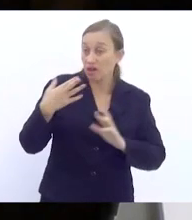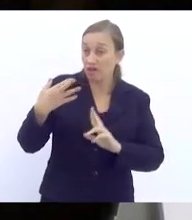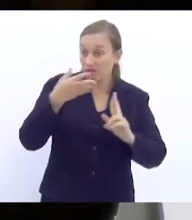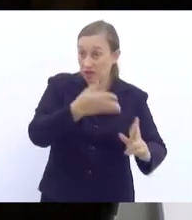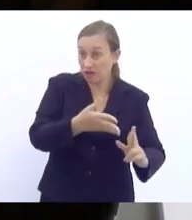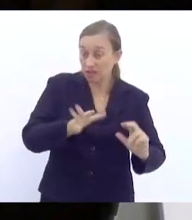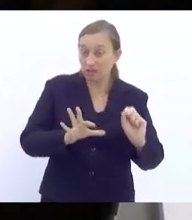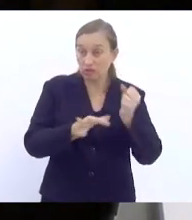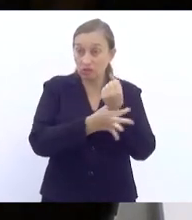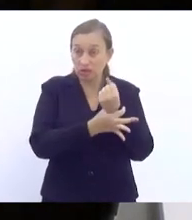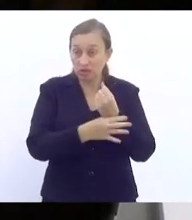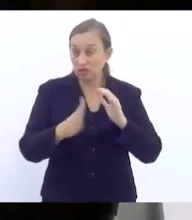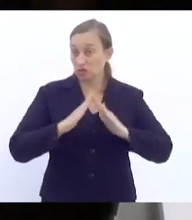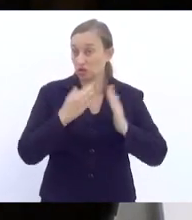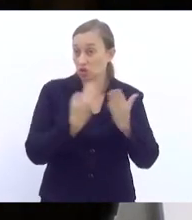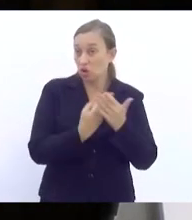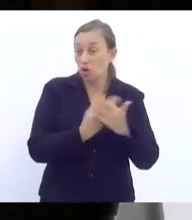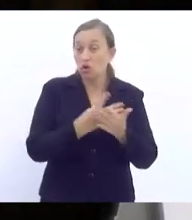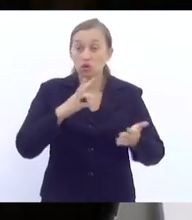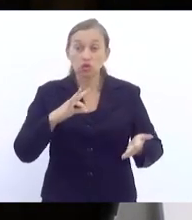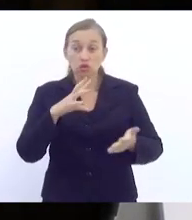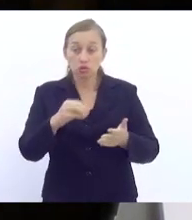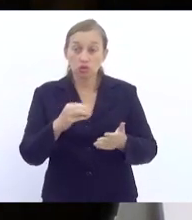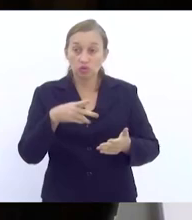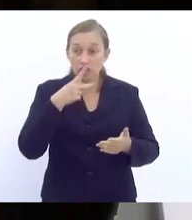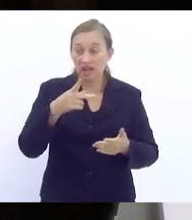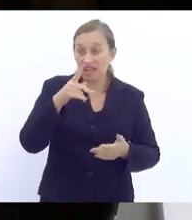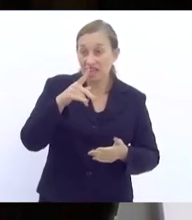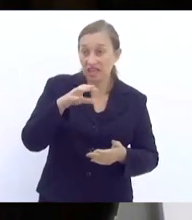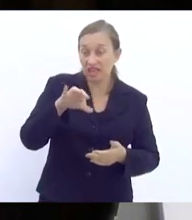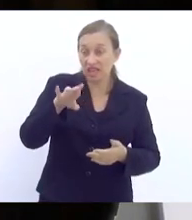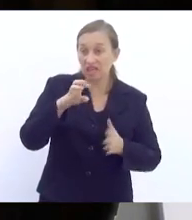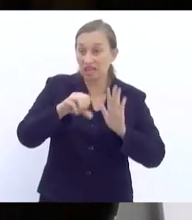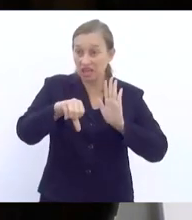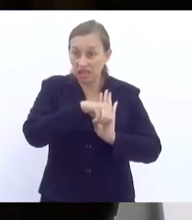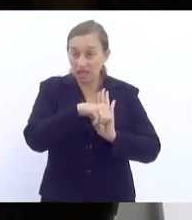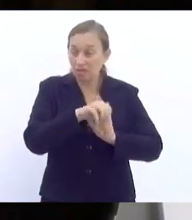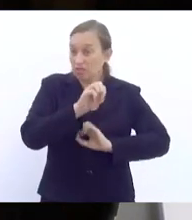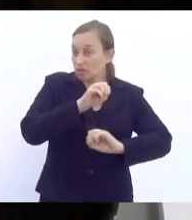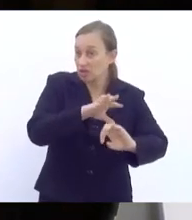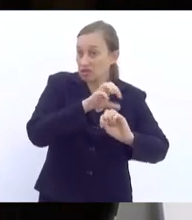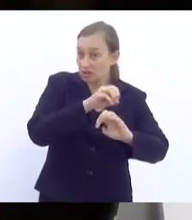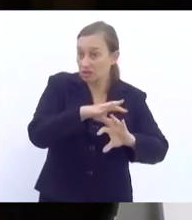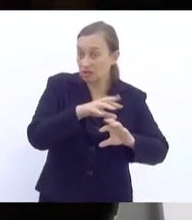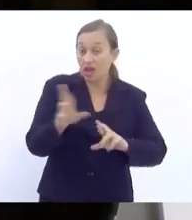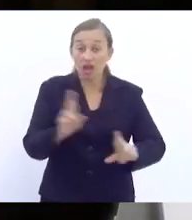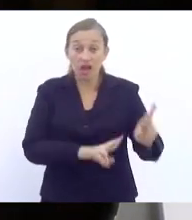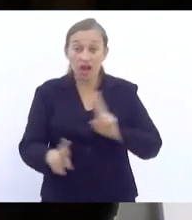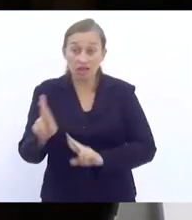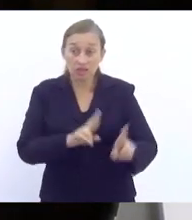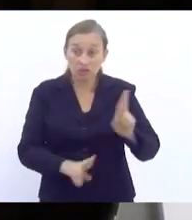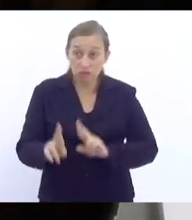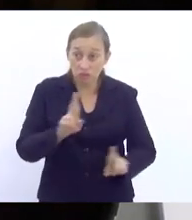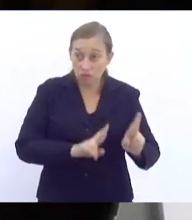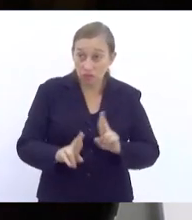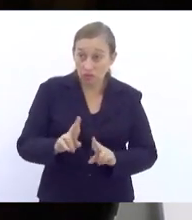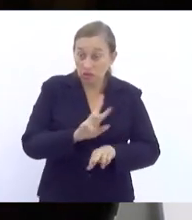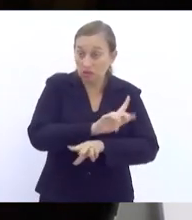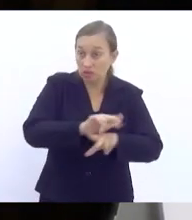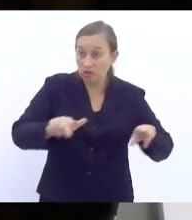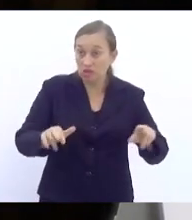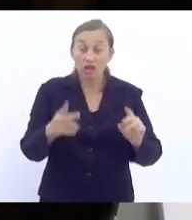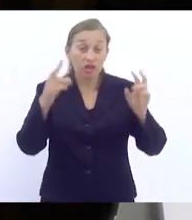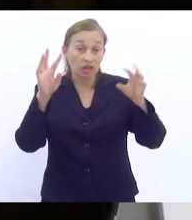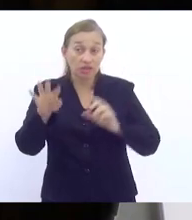segurança escolar, todos falam em clima educacional, relações interpessoais, questões de tecnologia,